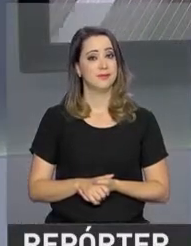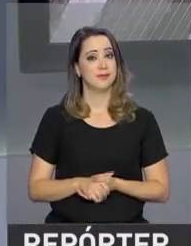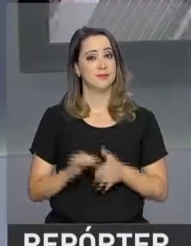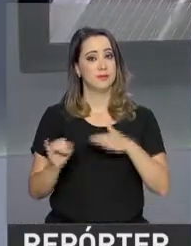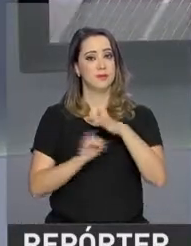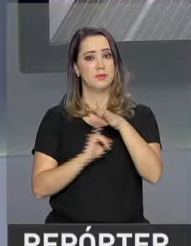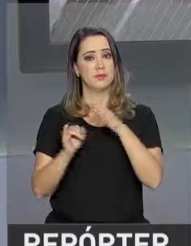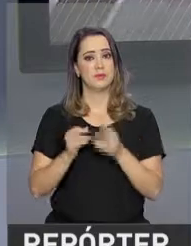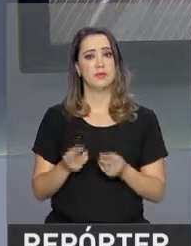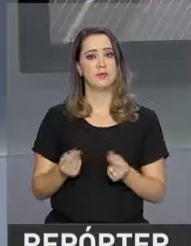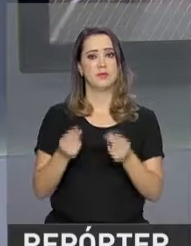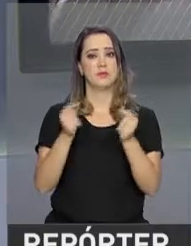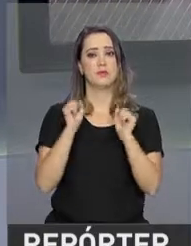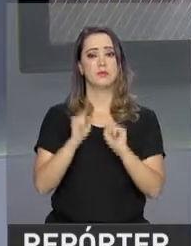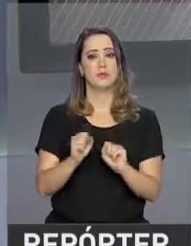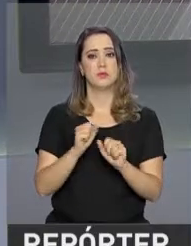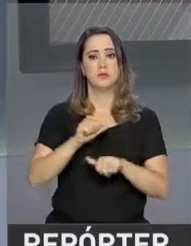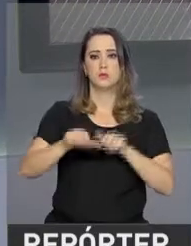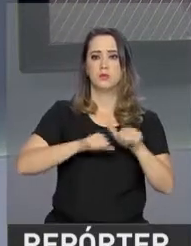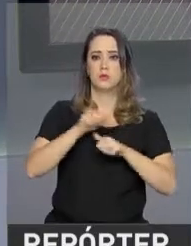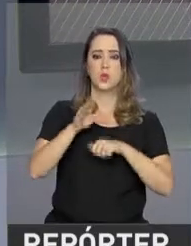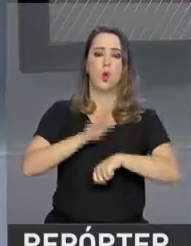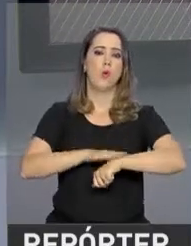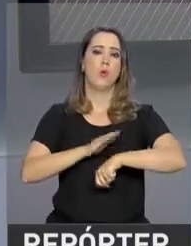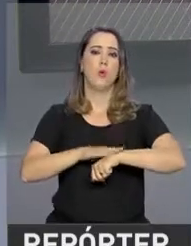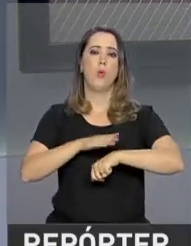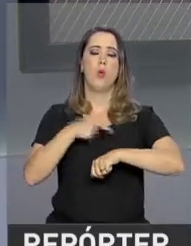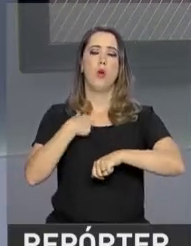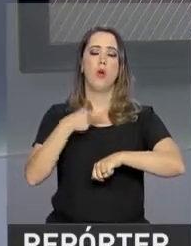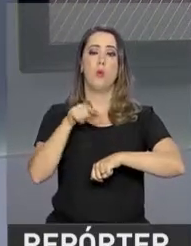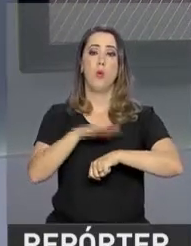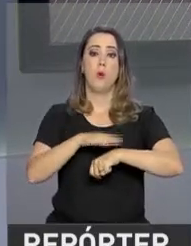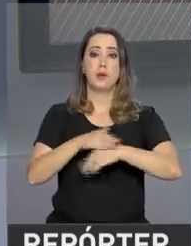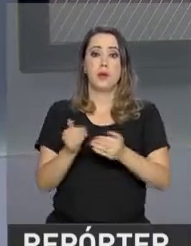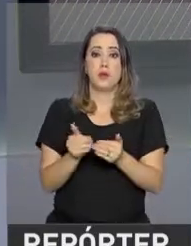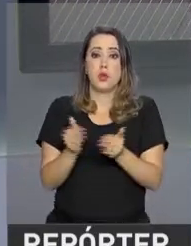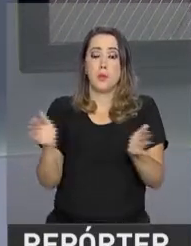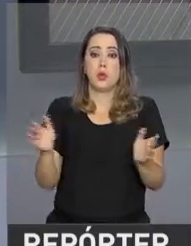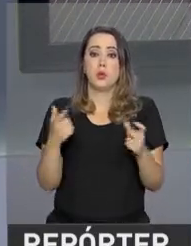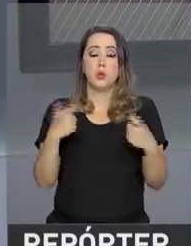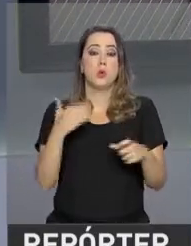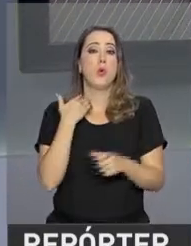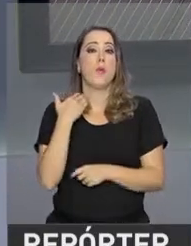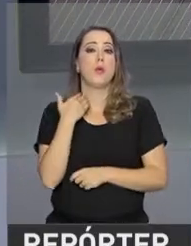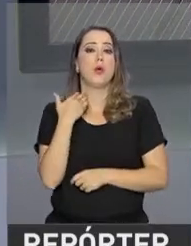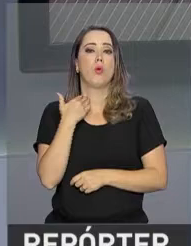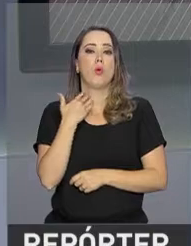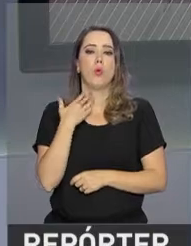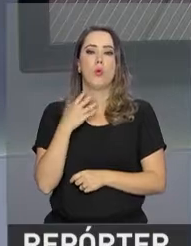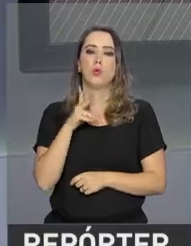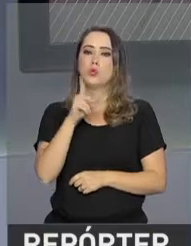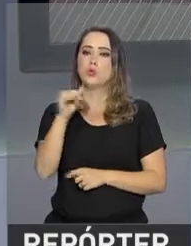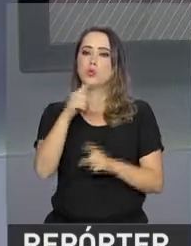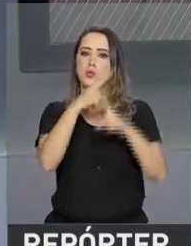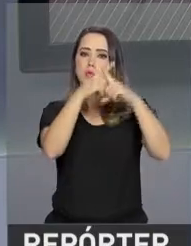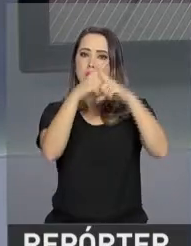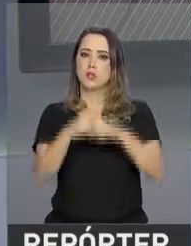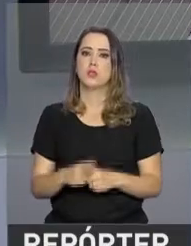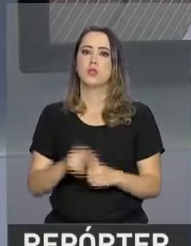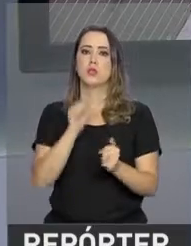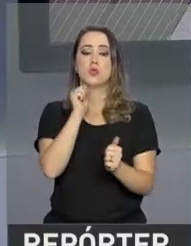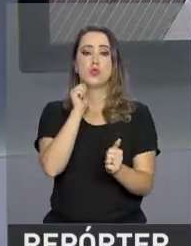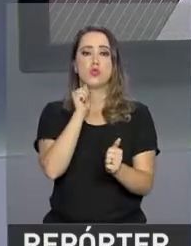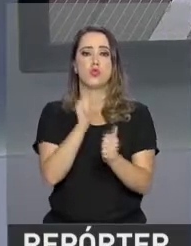As instituições financeiras vão poder alterar o horário de atendimento ao público nas agências nos dias de jogos da Seleção Brasileira de